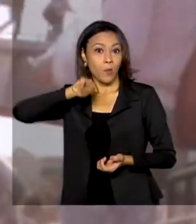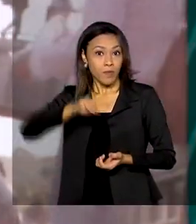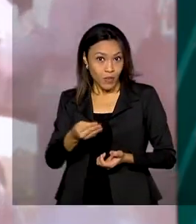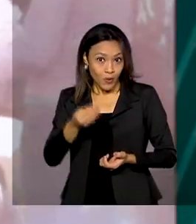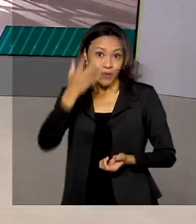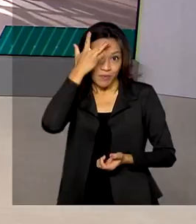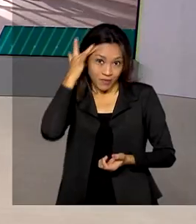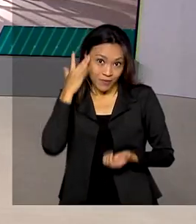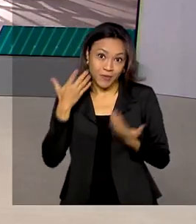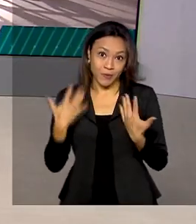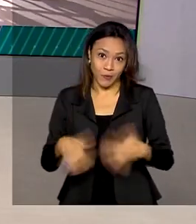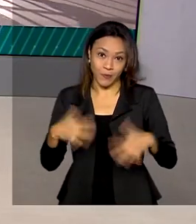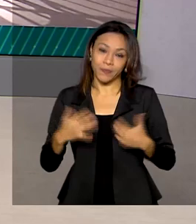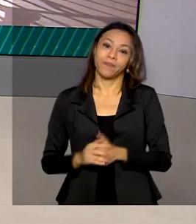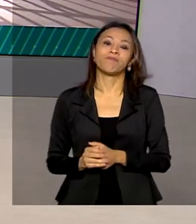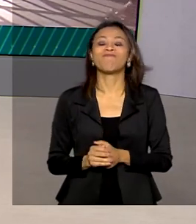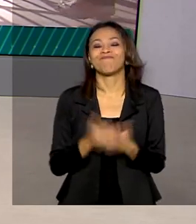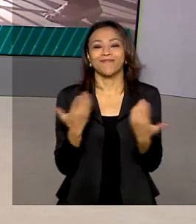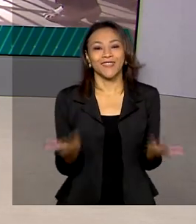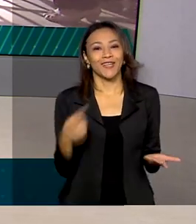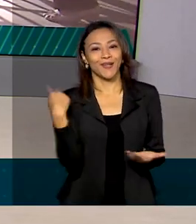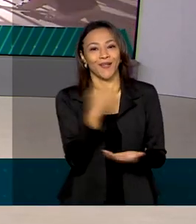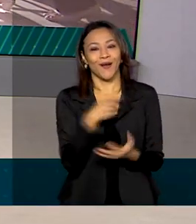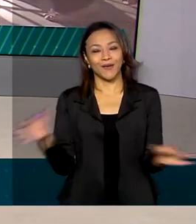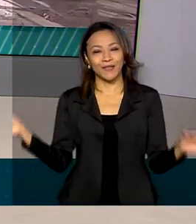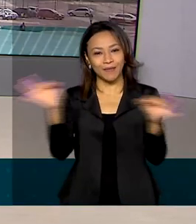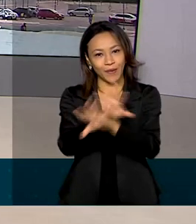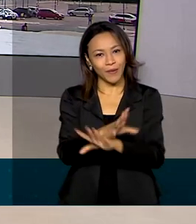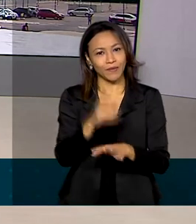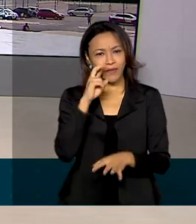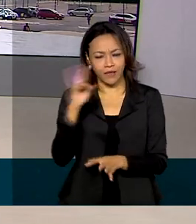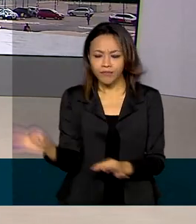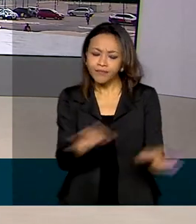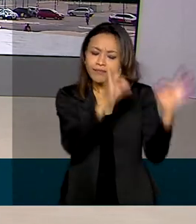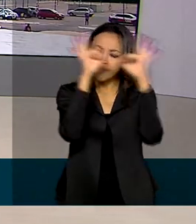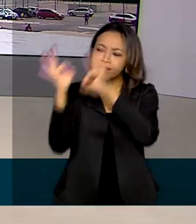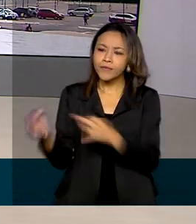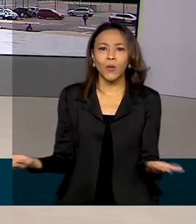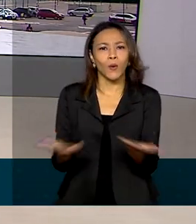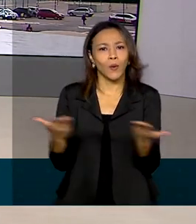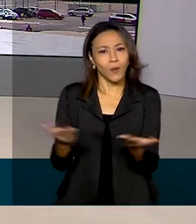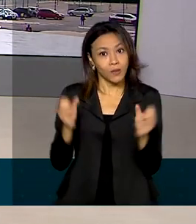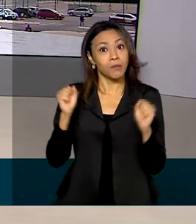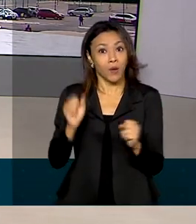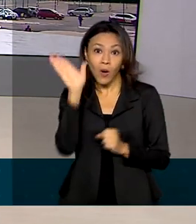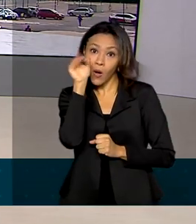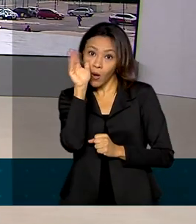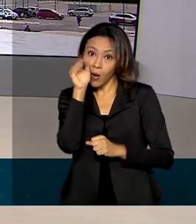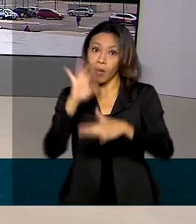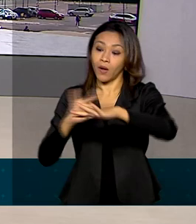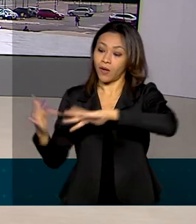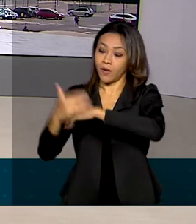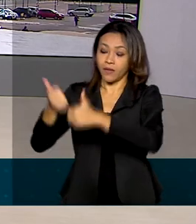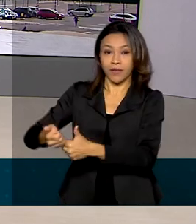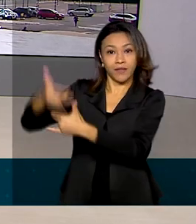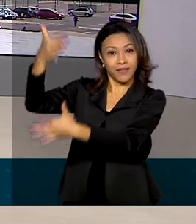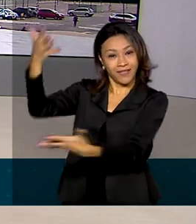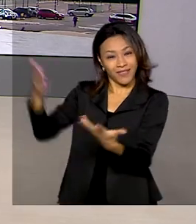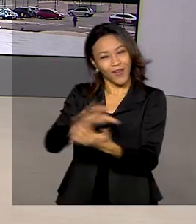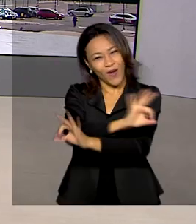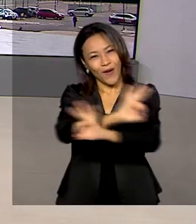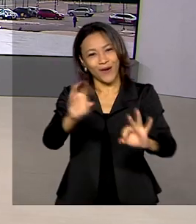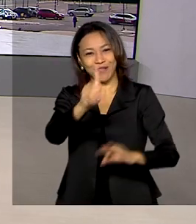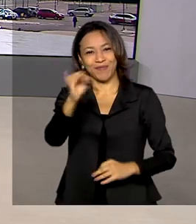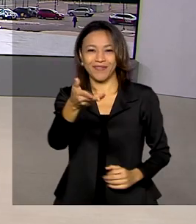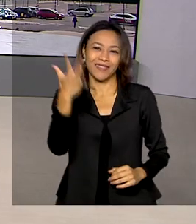únicos. E o Brasil em Dia termina aqui, as reportagens de hoje você confere nas nossas redes sociais. Um ótimo dia